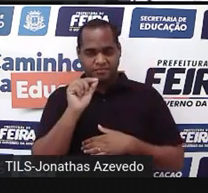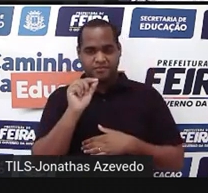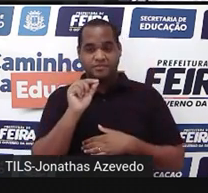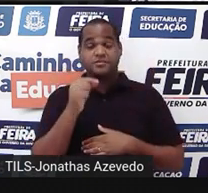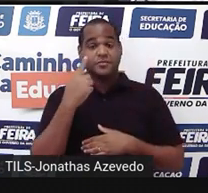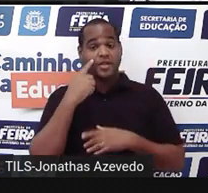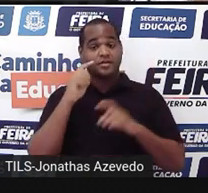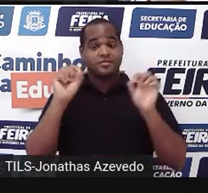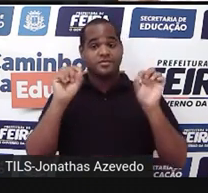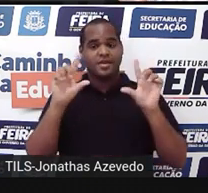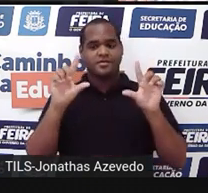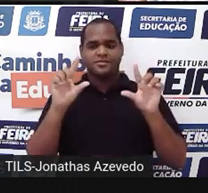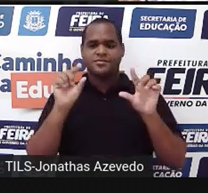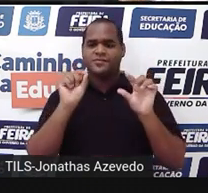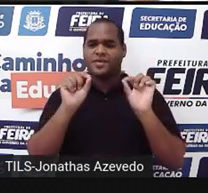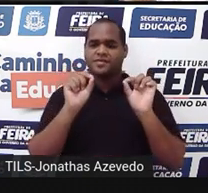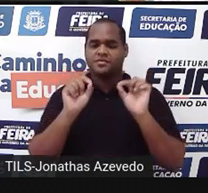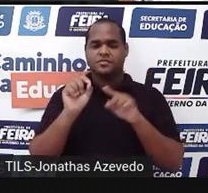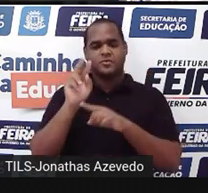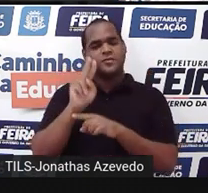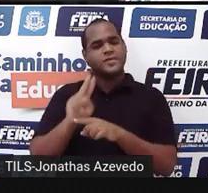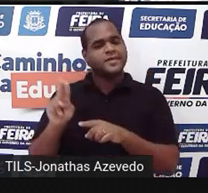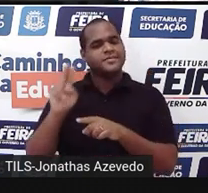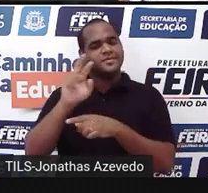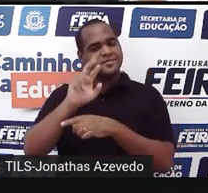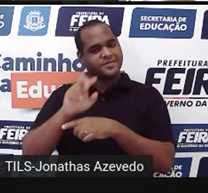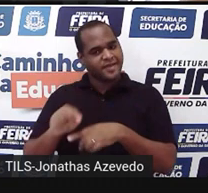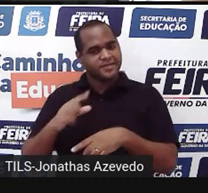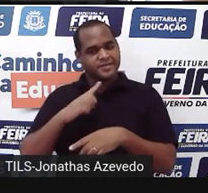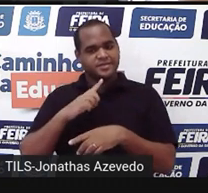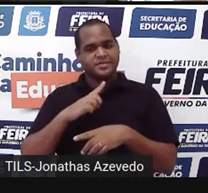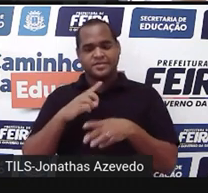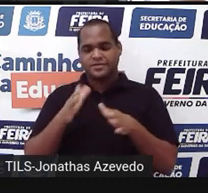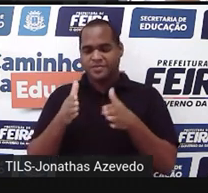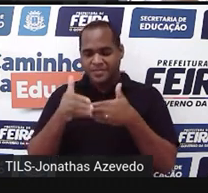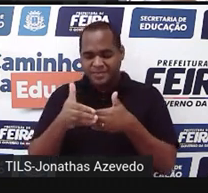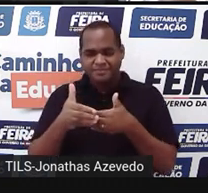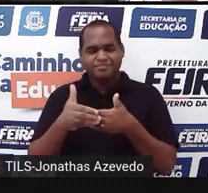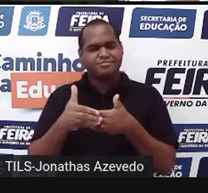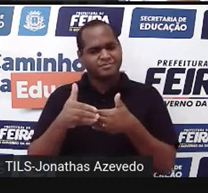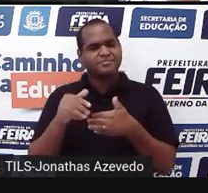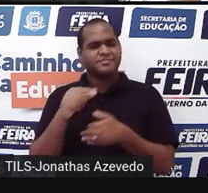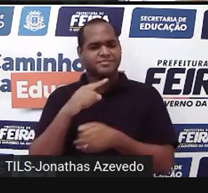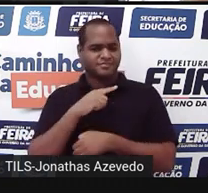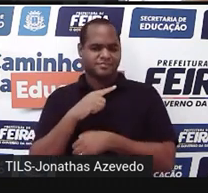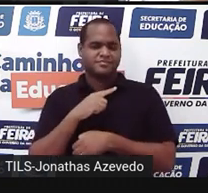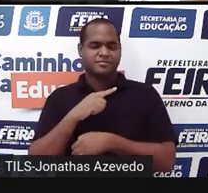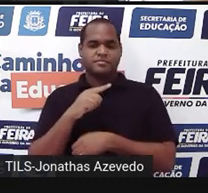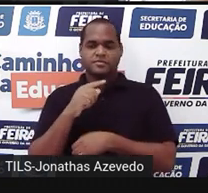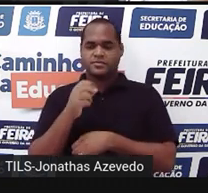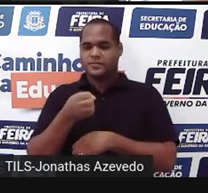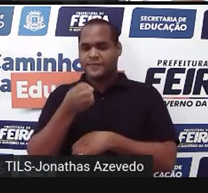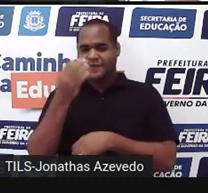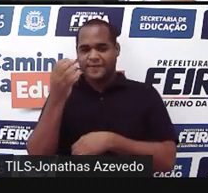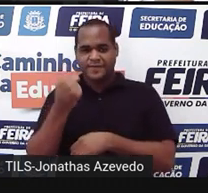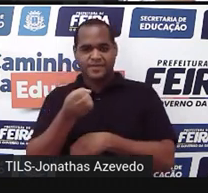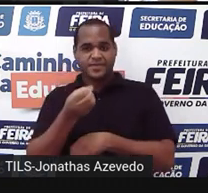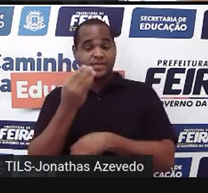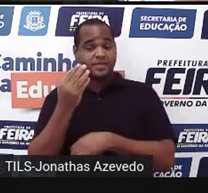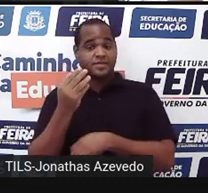Na tela está dizendo assim, usando os cubinhos, aquele cubinho que tem as dimensões